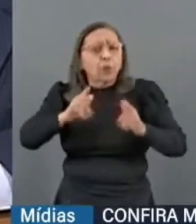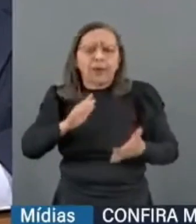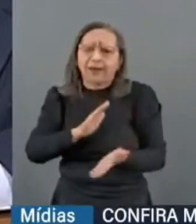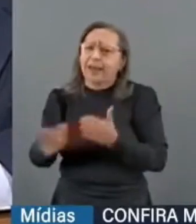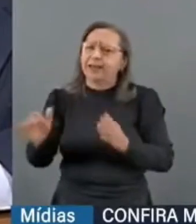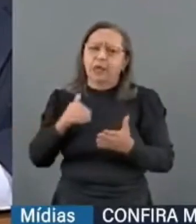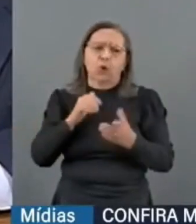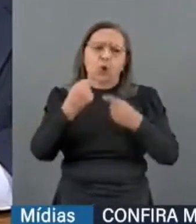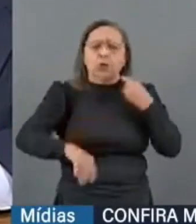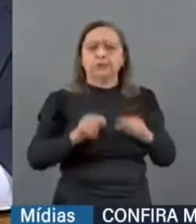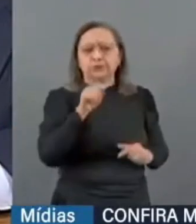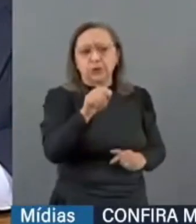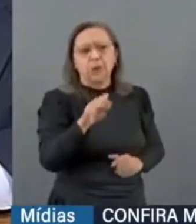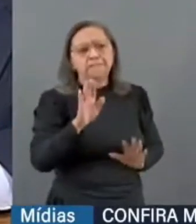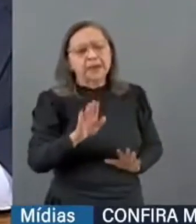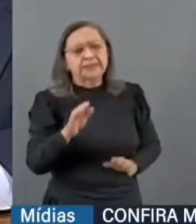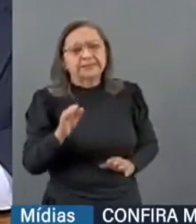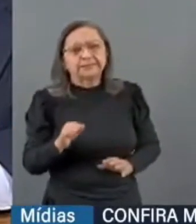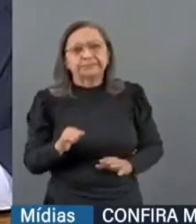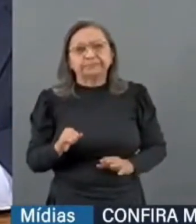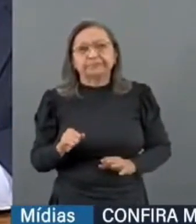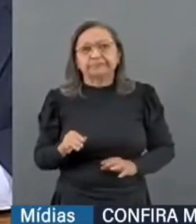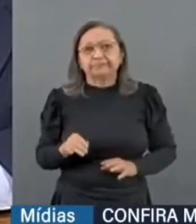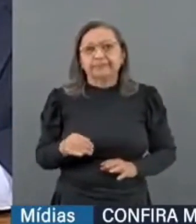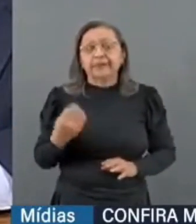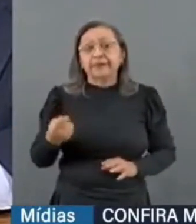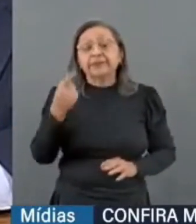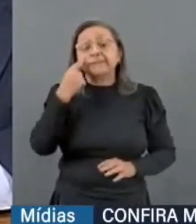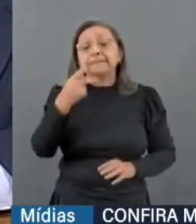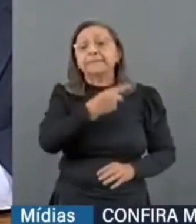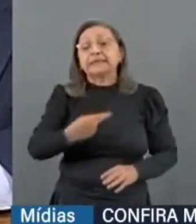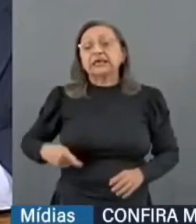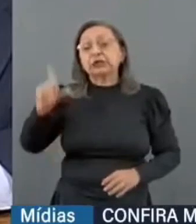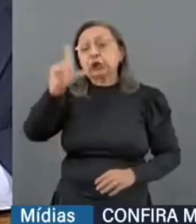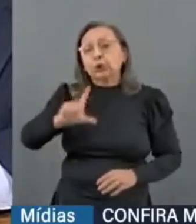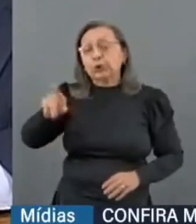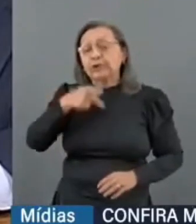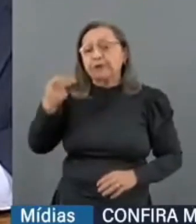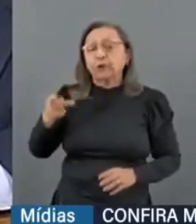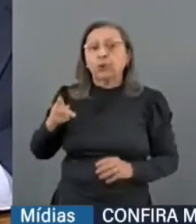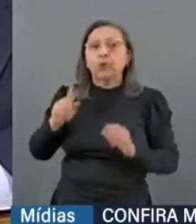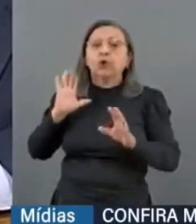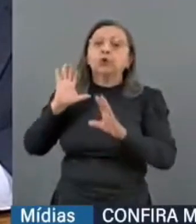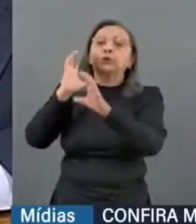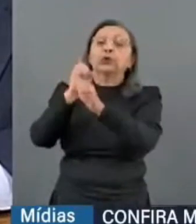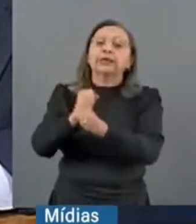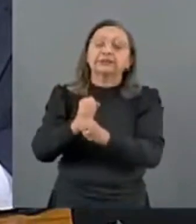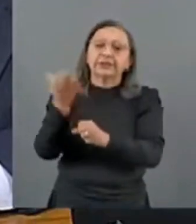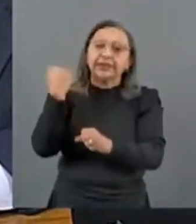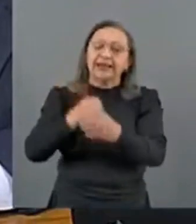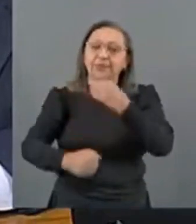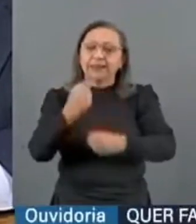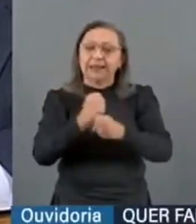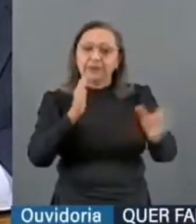contra o senhor. Mas veja, palavras do presidente Lula durante a campanha eleitoral.